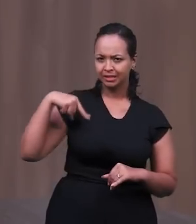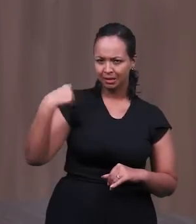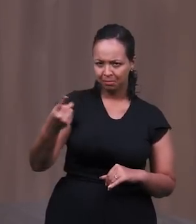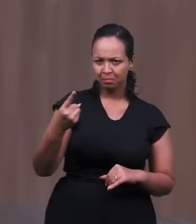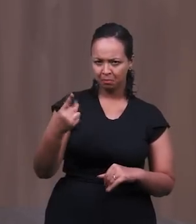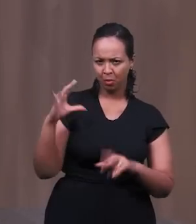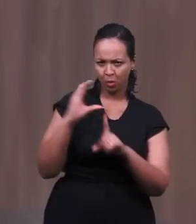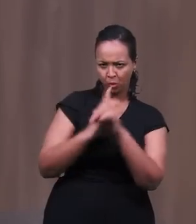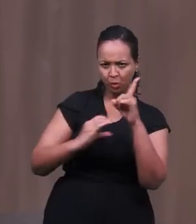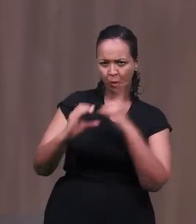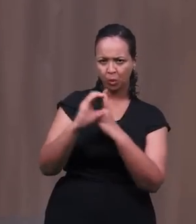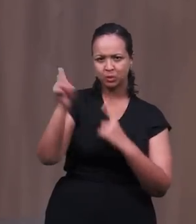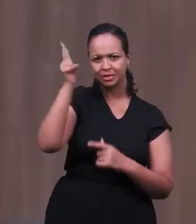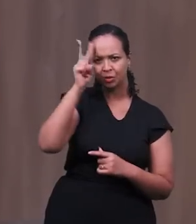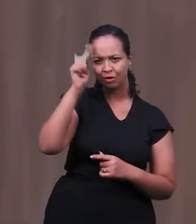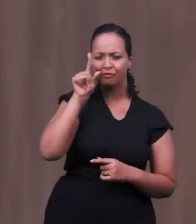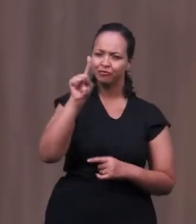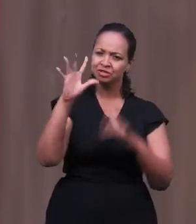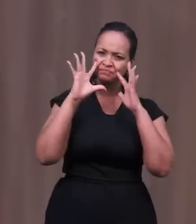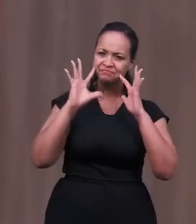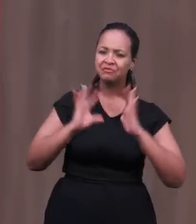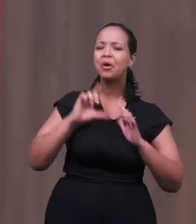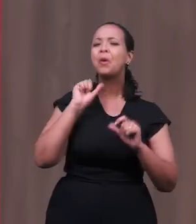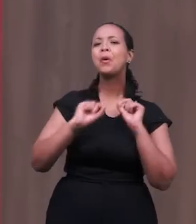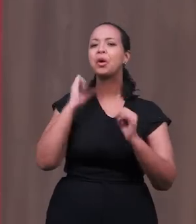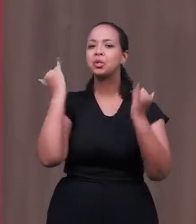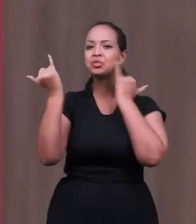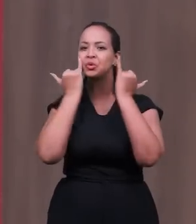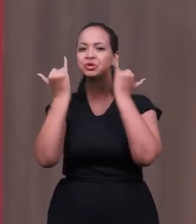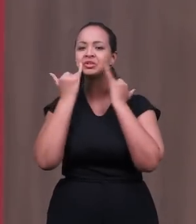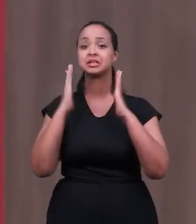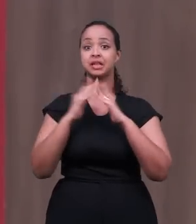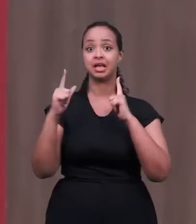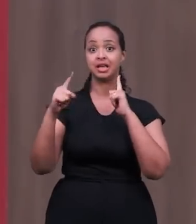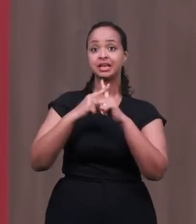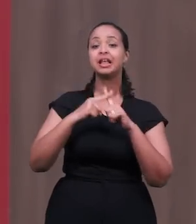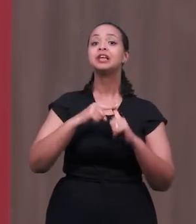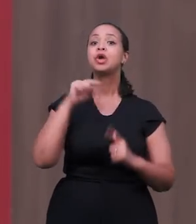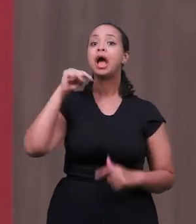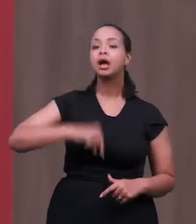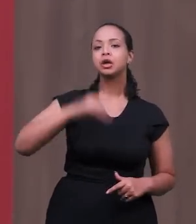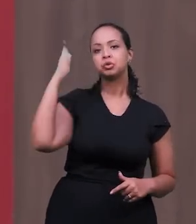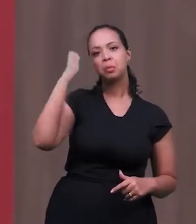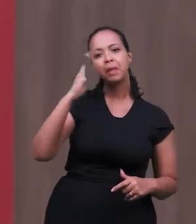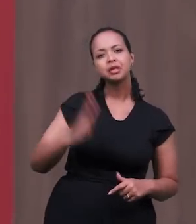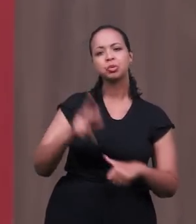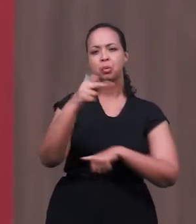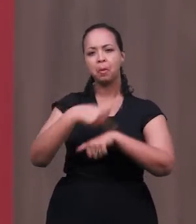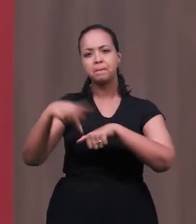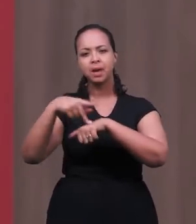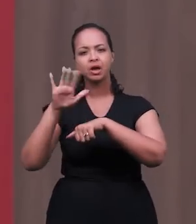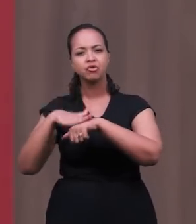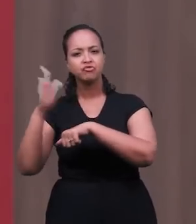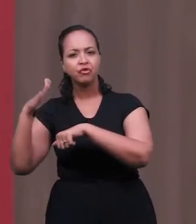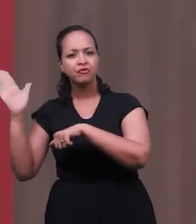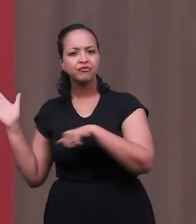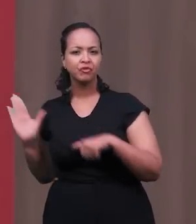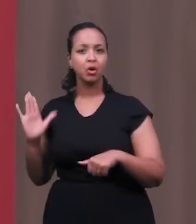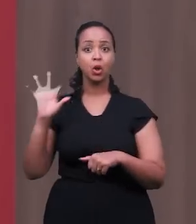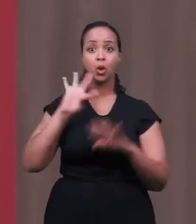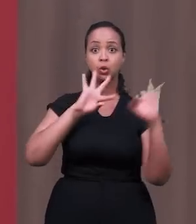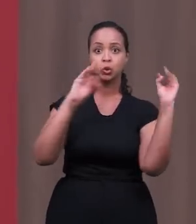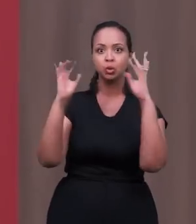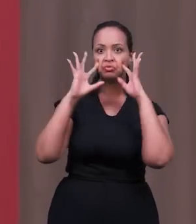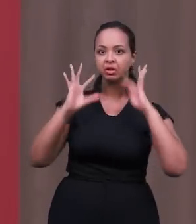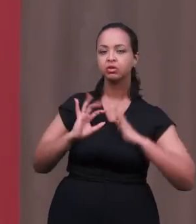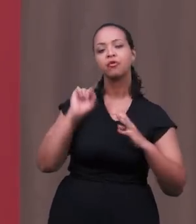culto, você acompanha o Manai News, as notícias das igrejas, do Brasil, dos irmãos do exterior, todos que estão